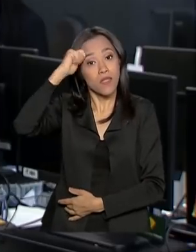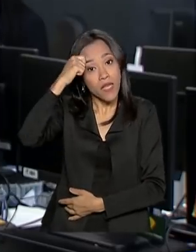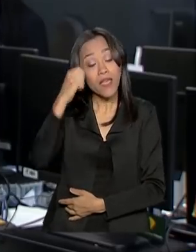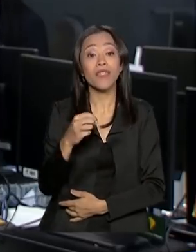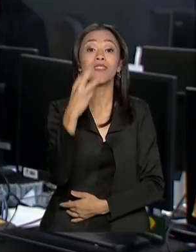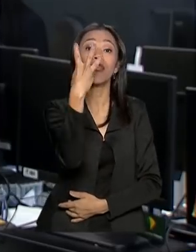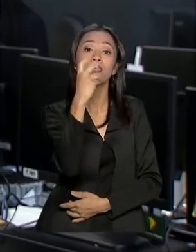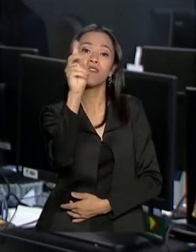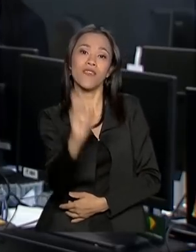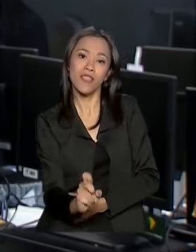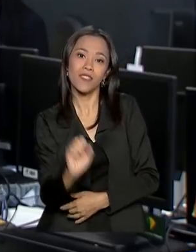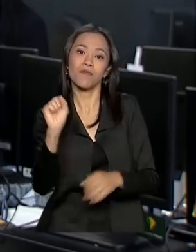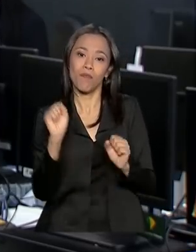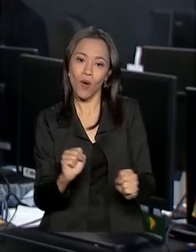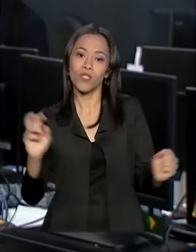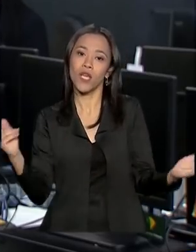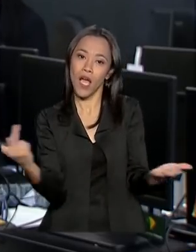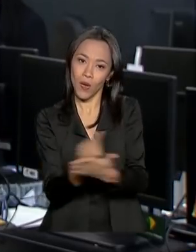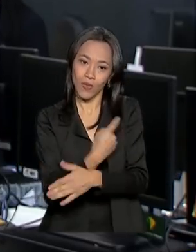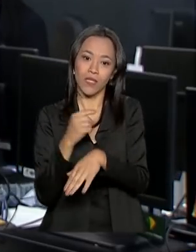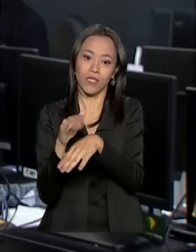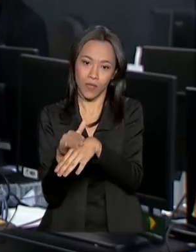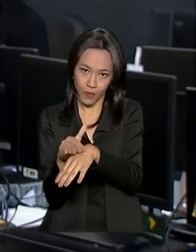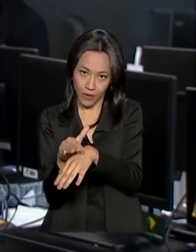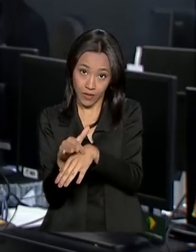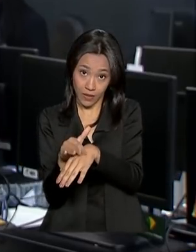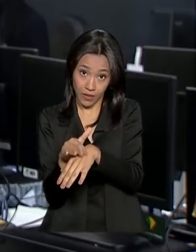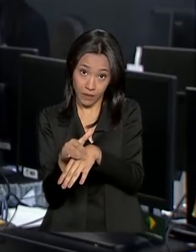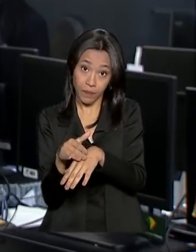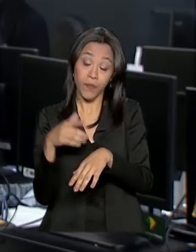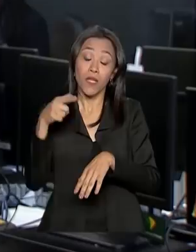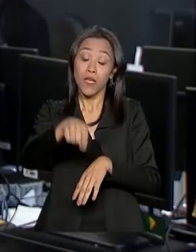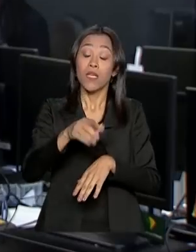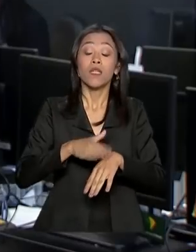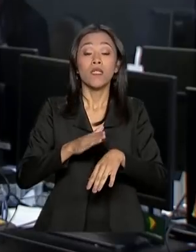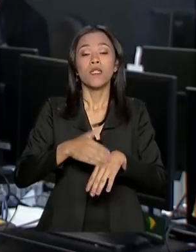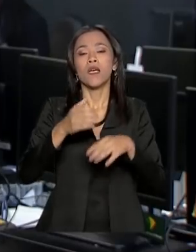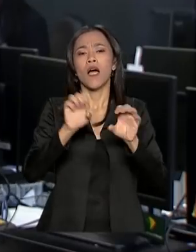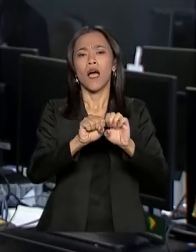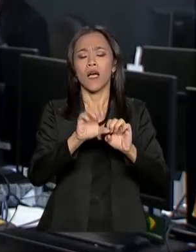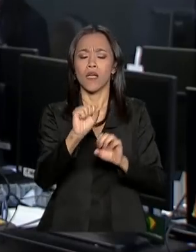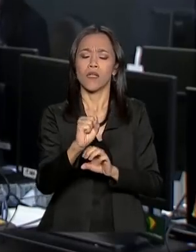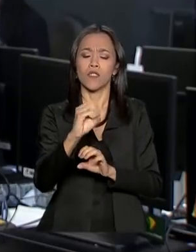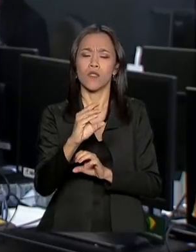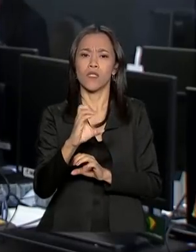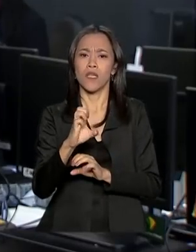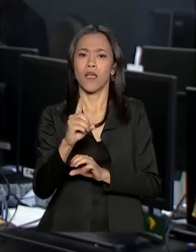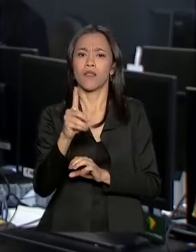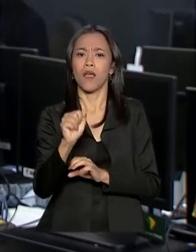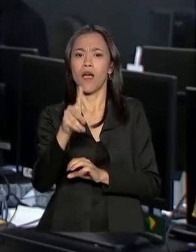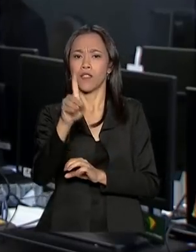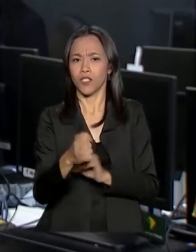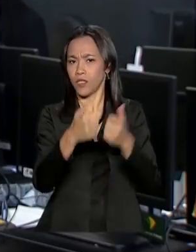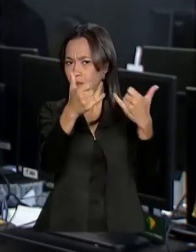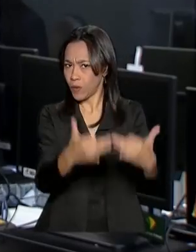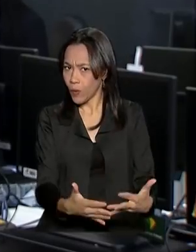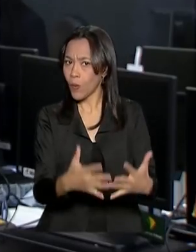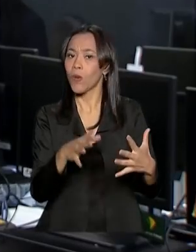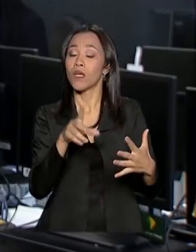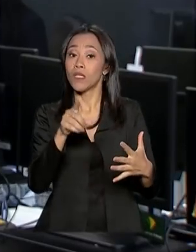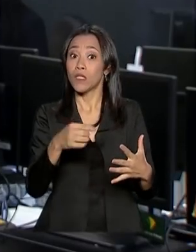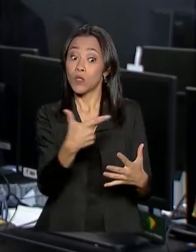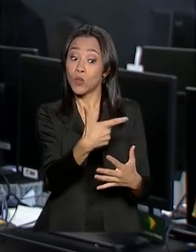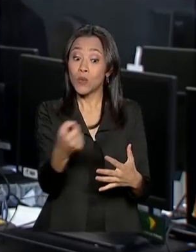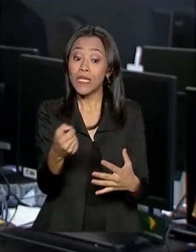vezes mais chances de desenvolver a doença. Segundo a Sociedade Brasileira de Reumatologia, cerca de 200 mil pessoas